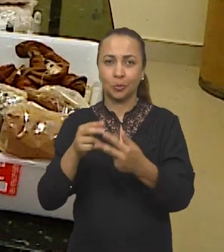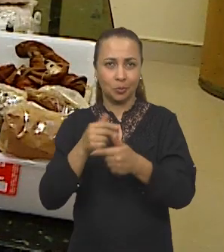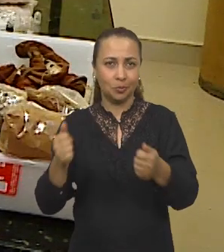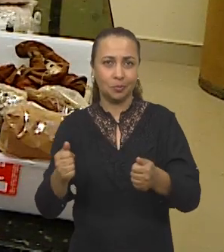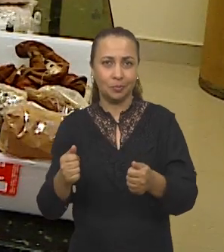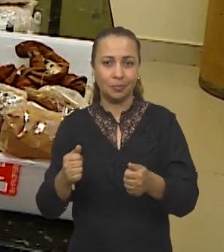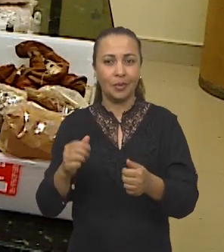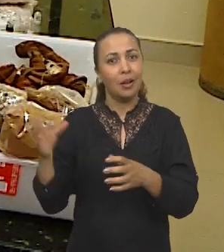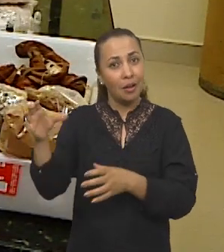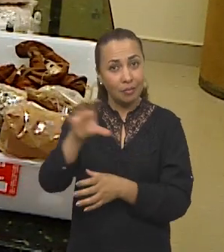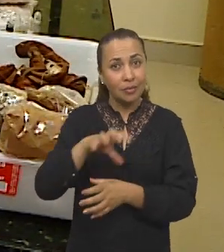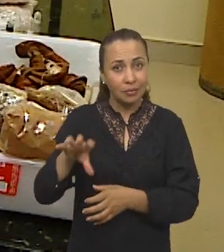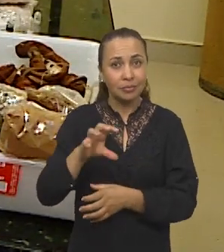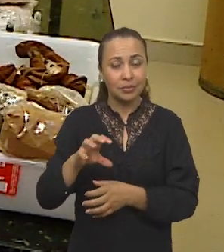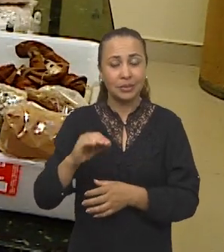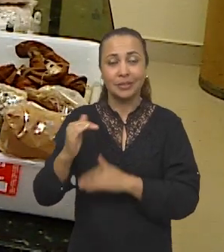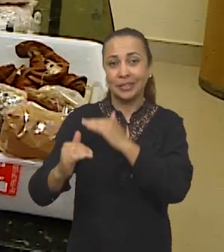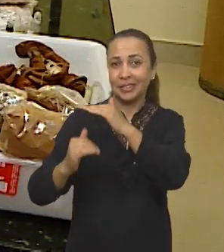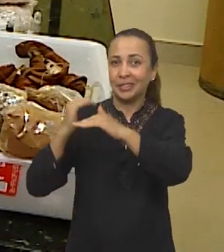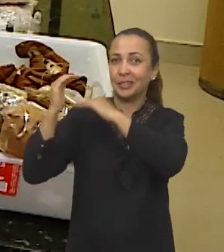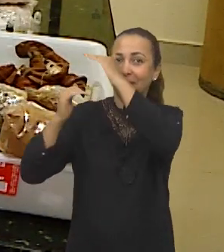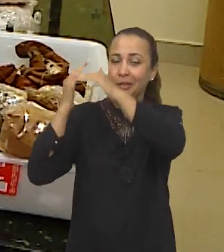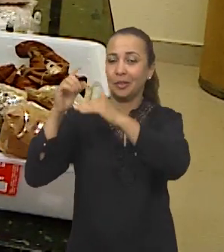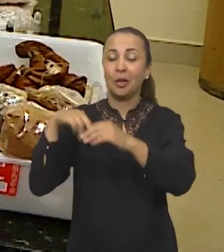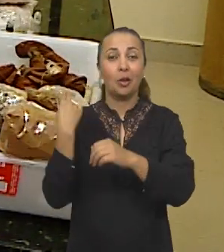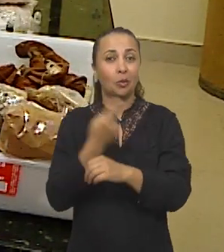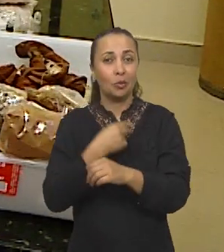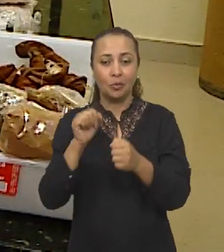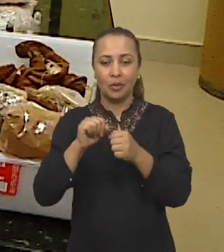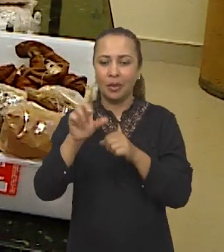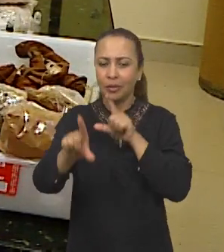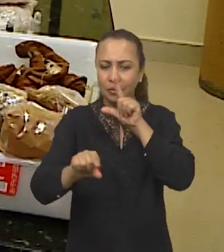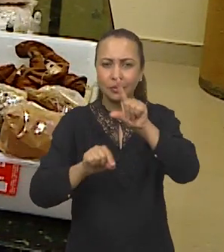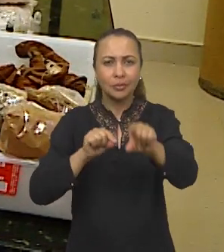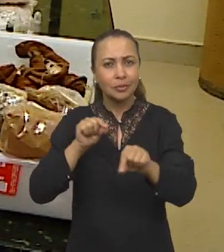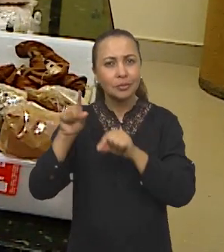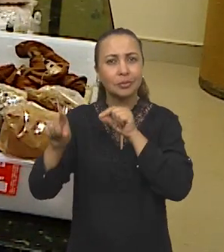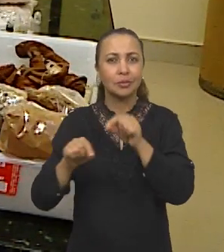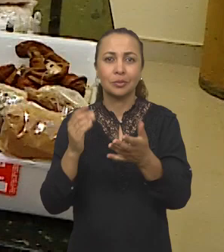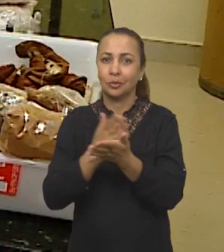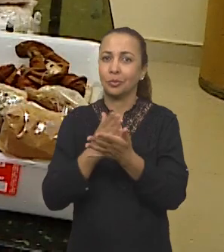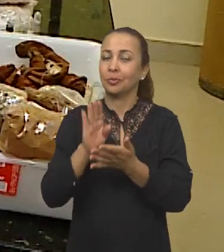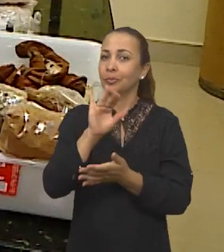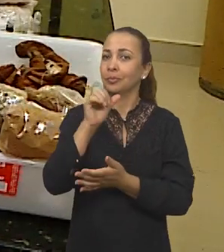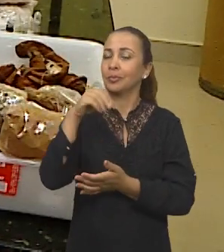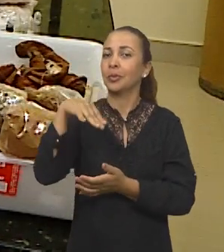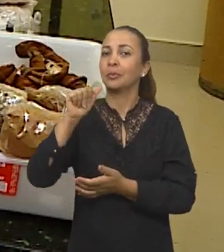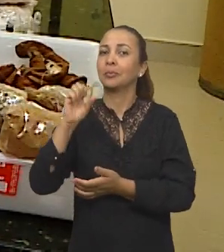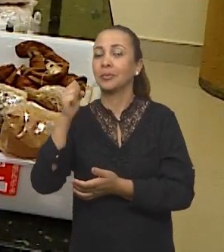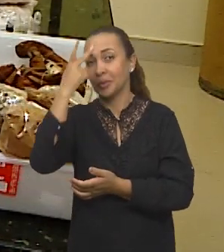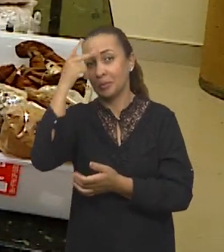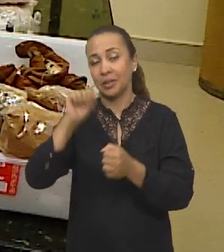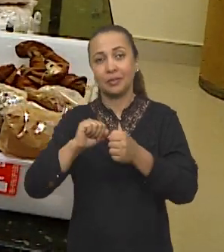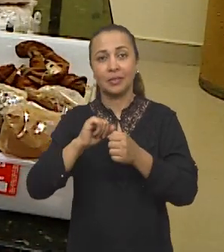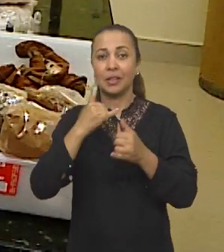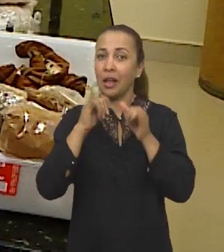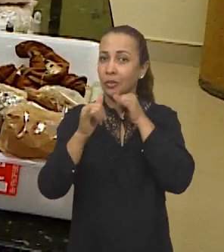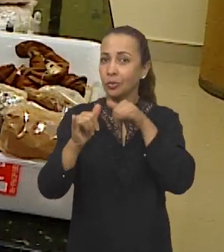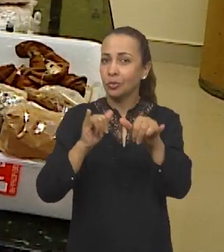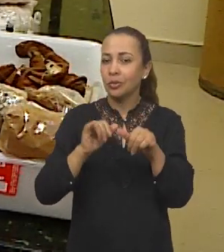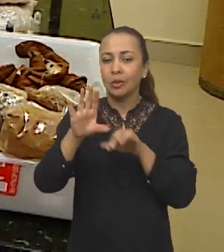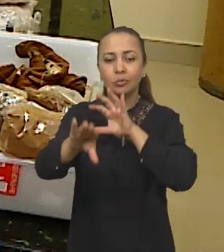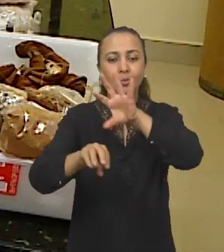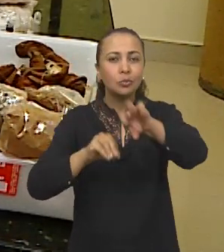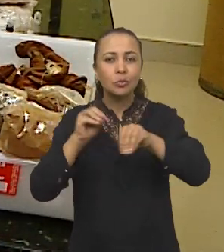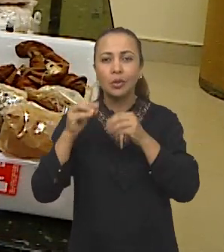que está em bastante ascensão e o que nós fazemos é seleção de algumas biomassas potenciais para a área de bioenergia. Então, a gente